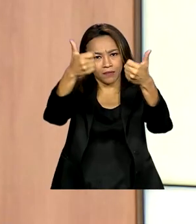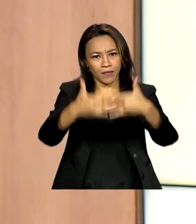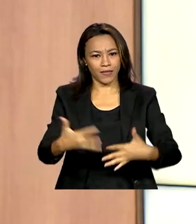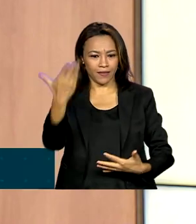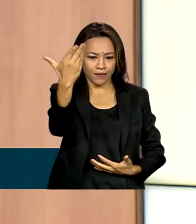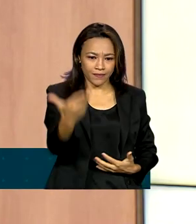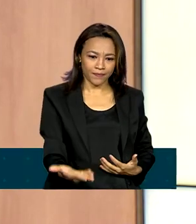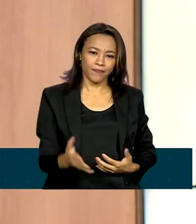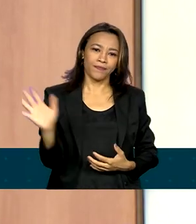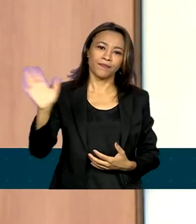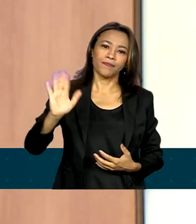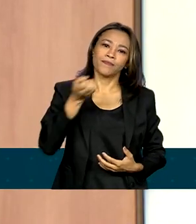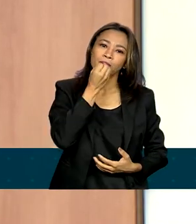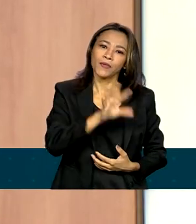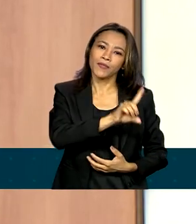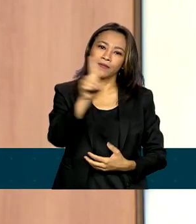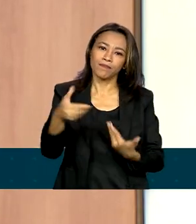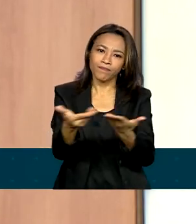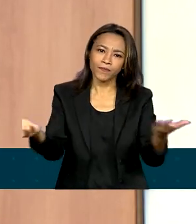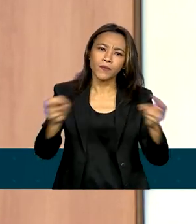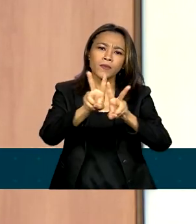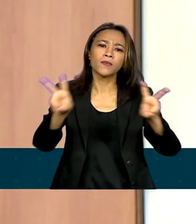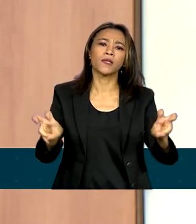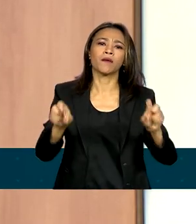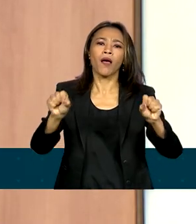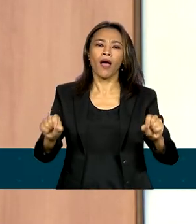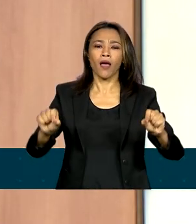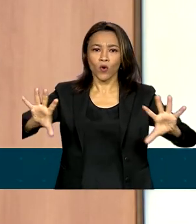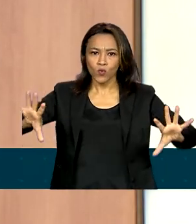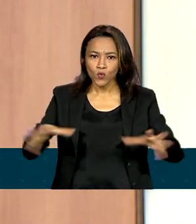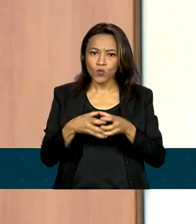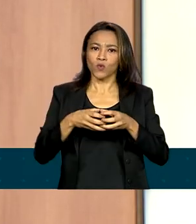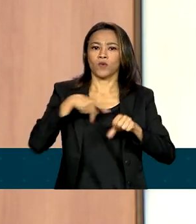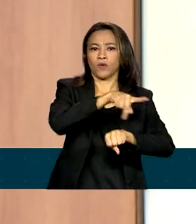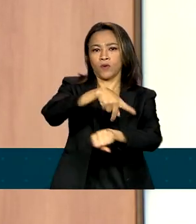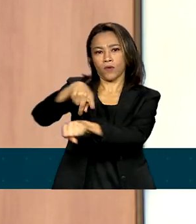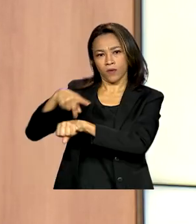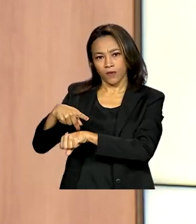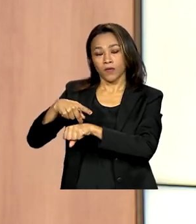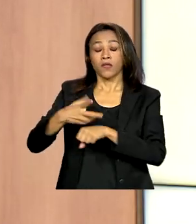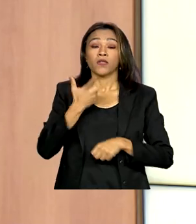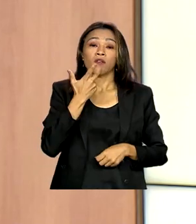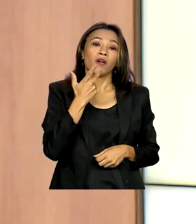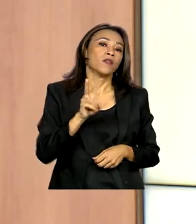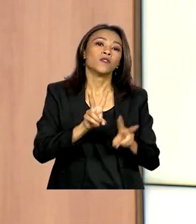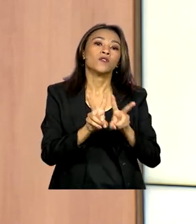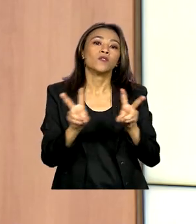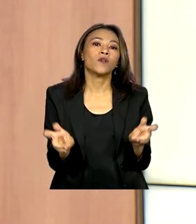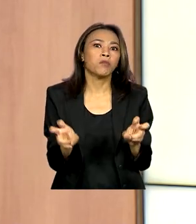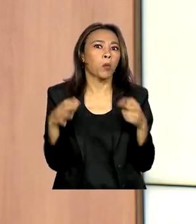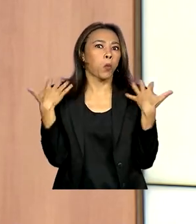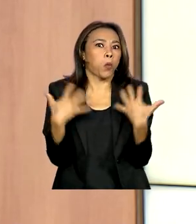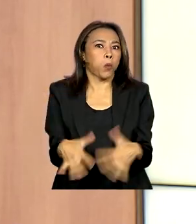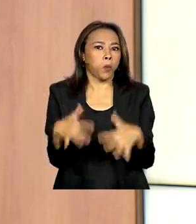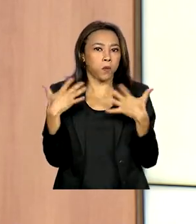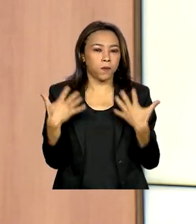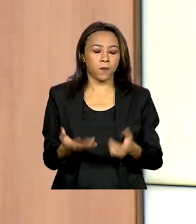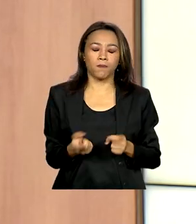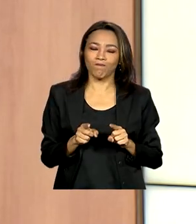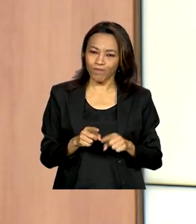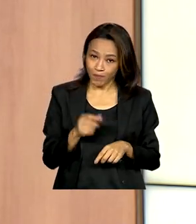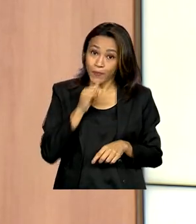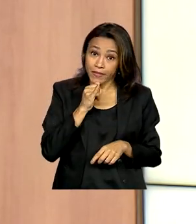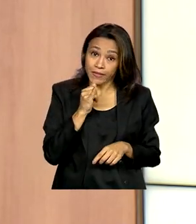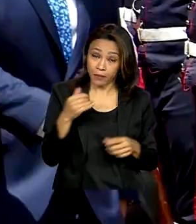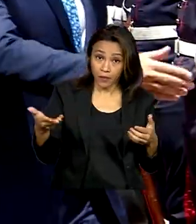Olá, bom dia a todos. O nosso tema de hoje são os blocos comerciais. E estamos falando aqui de blocos de peso, como essa possível